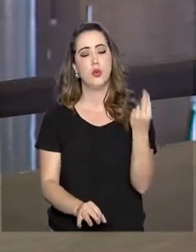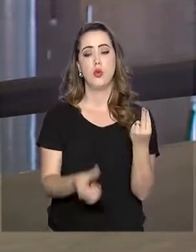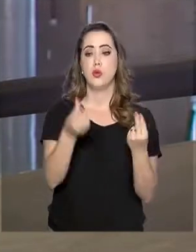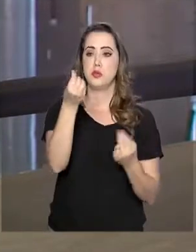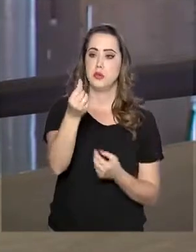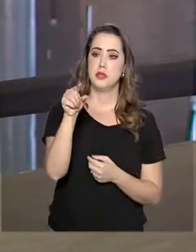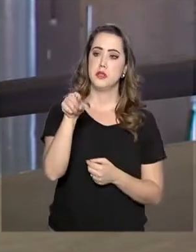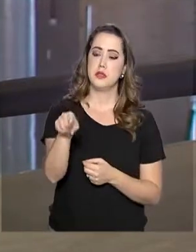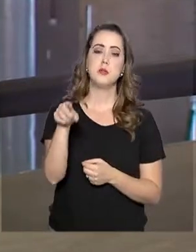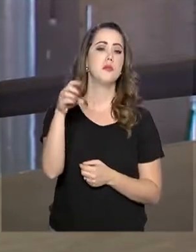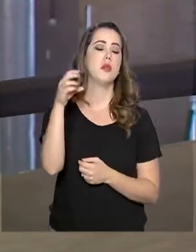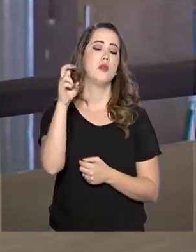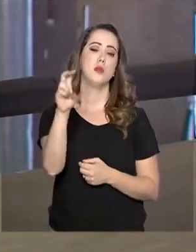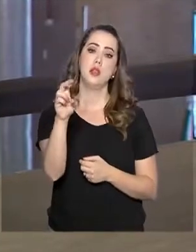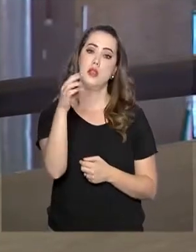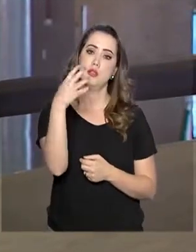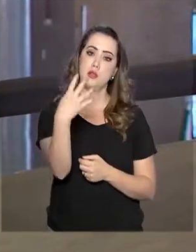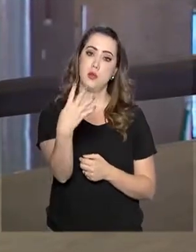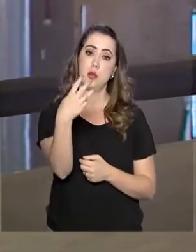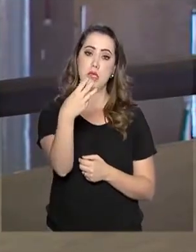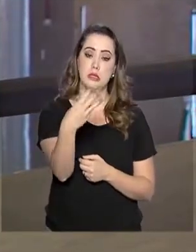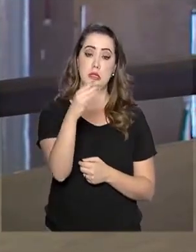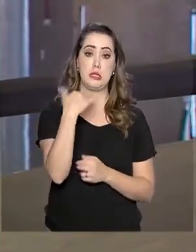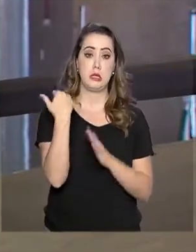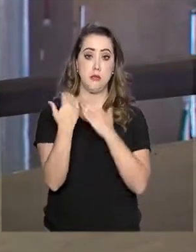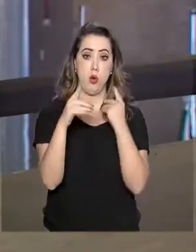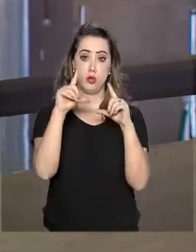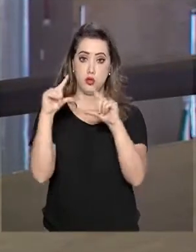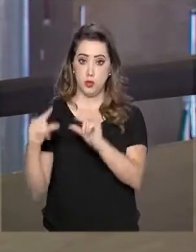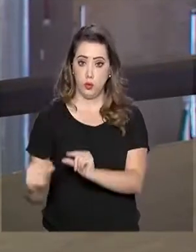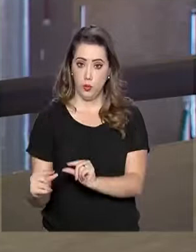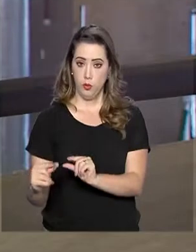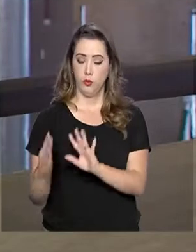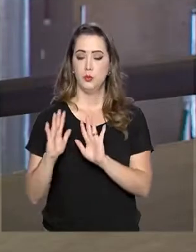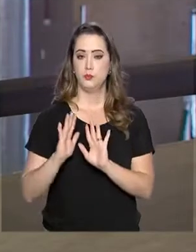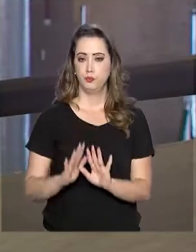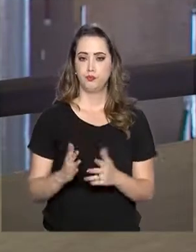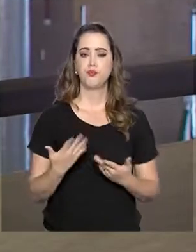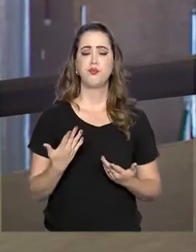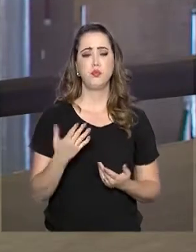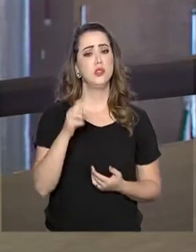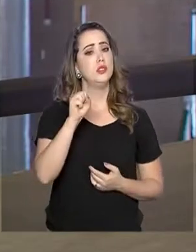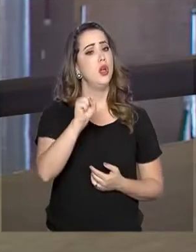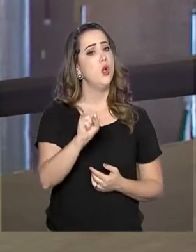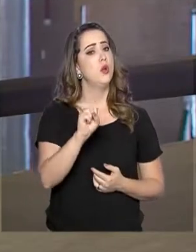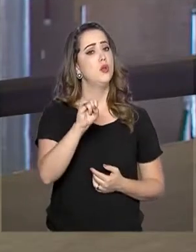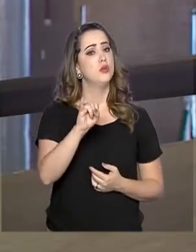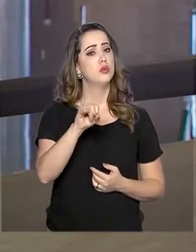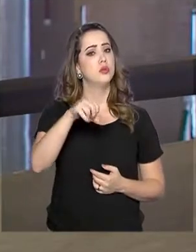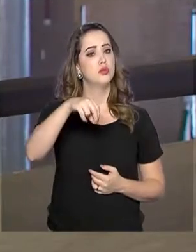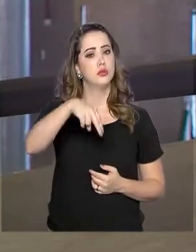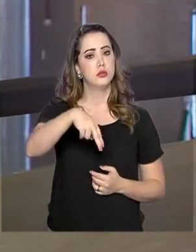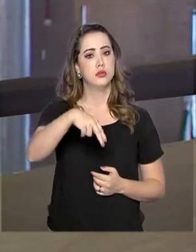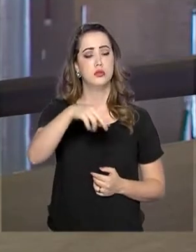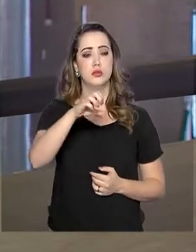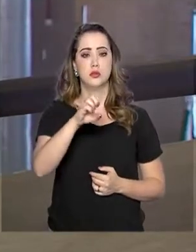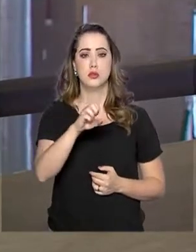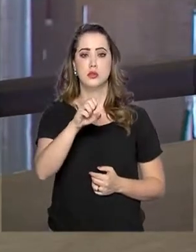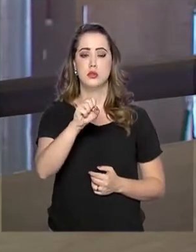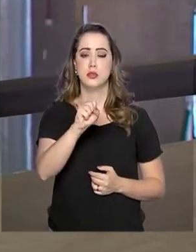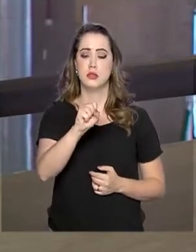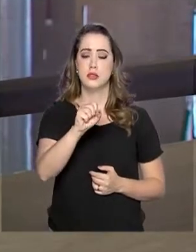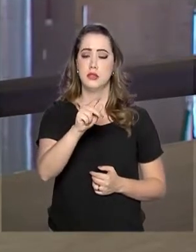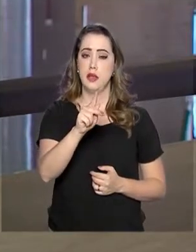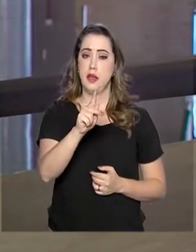.543 ocorrências. O Sinesp, nesse sistema, concentra informações de boletins de ocorrências dos